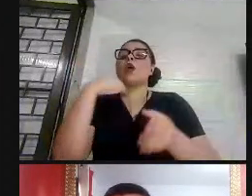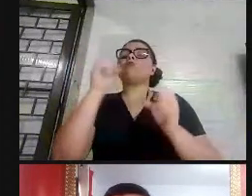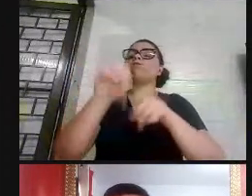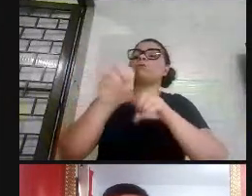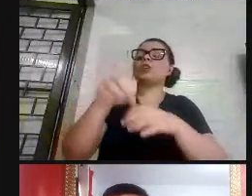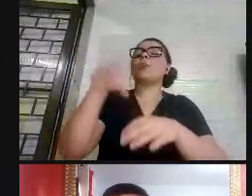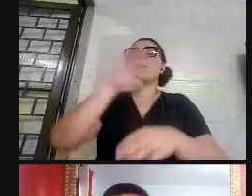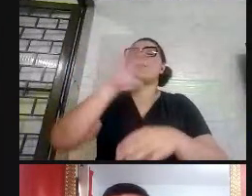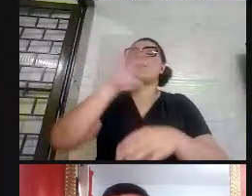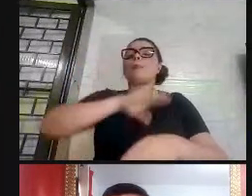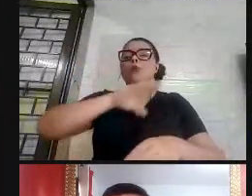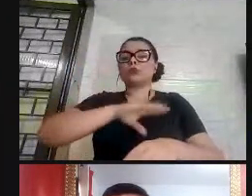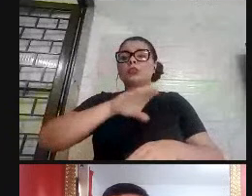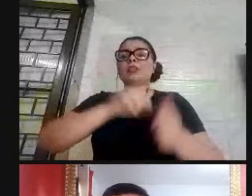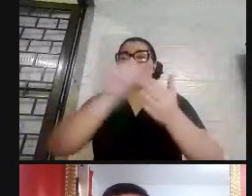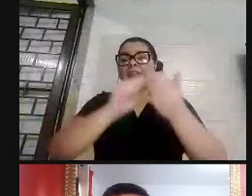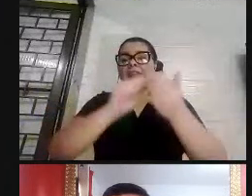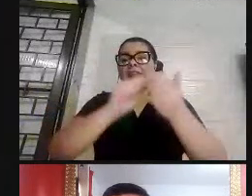preparatório municipal.